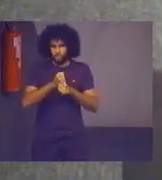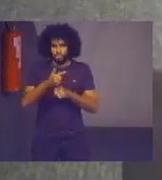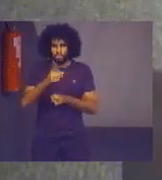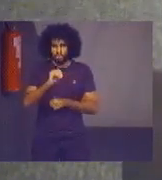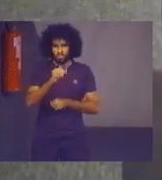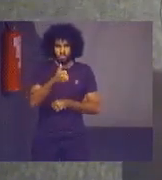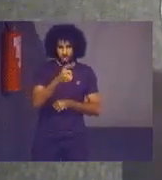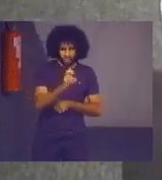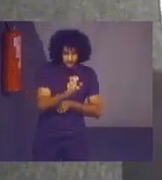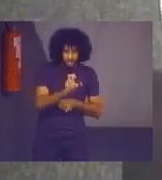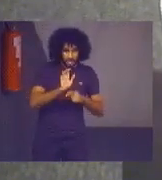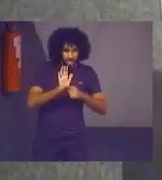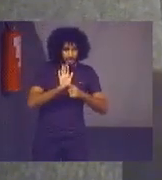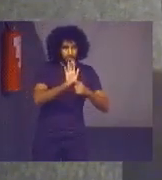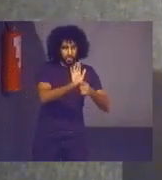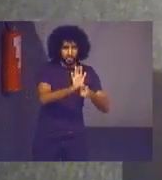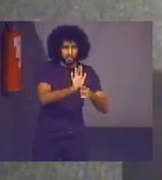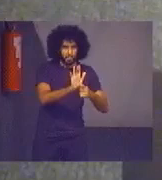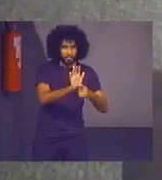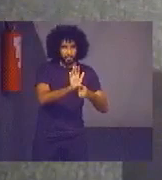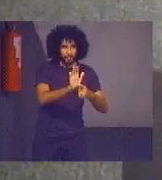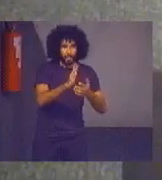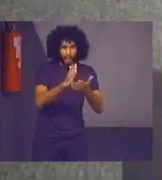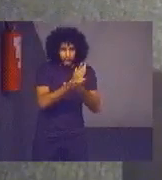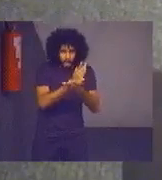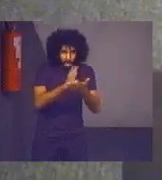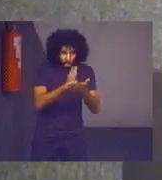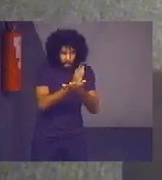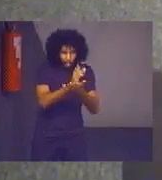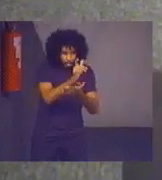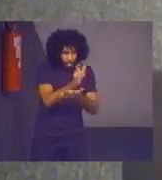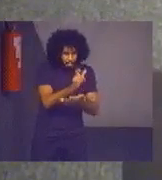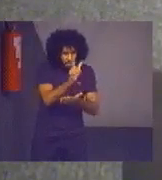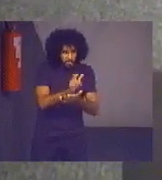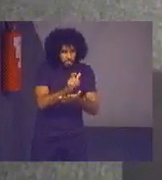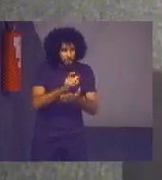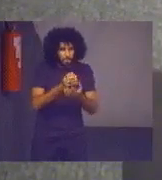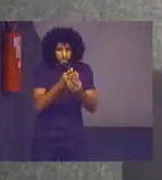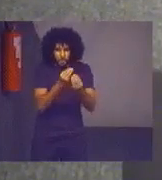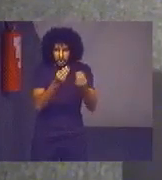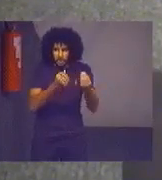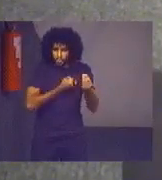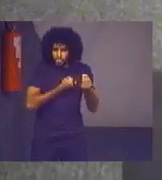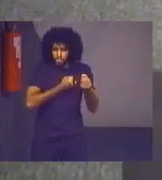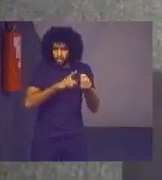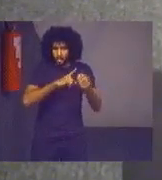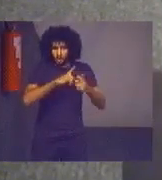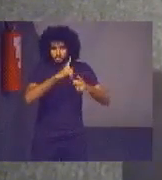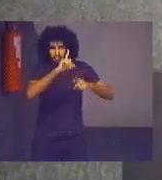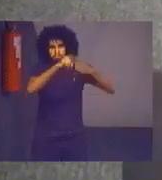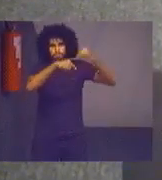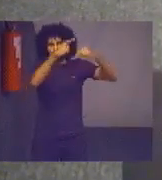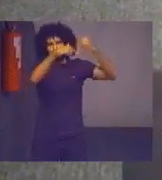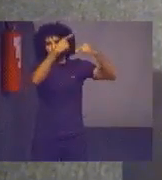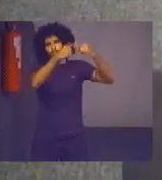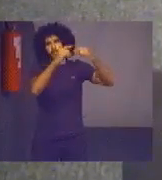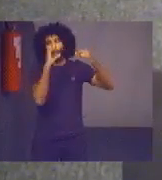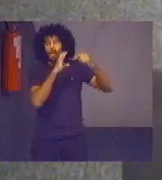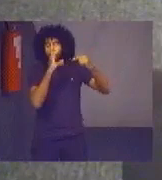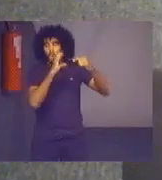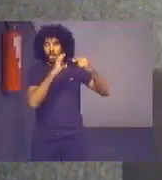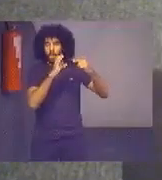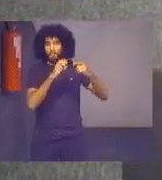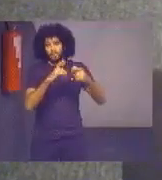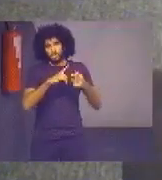publicada, alguns menos, mas muitos números avançaram de forma significativa, até como o ministro mesmo